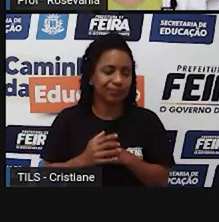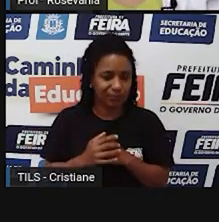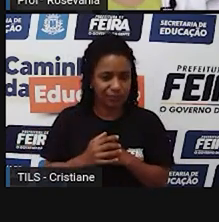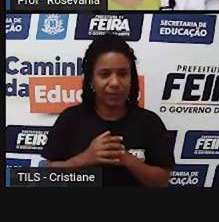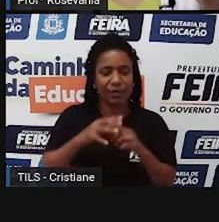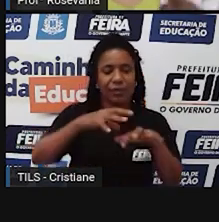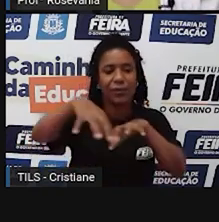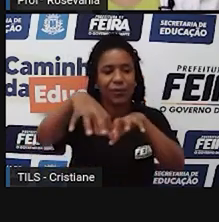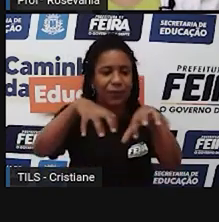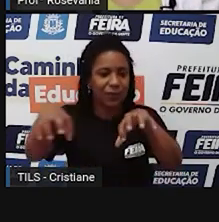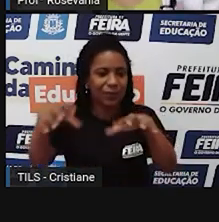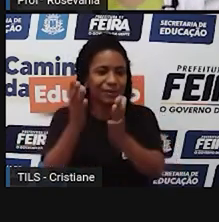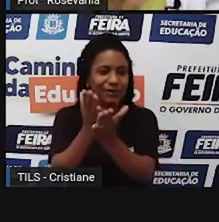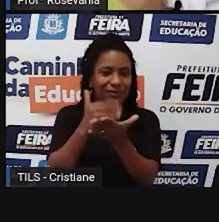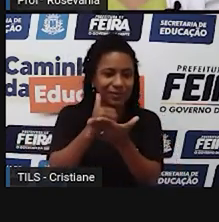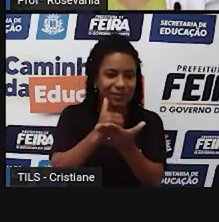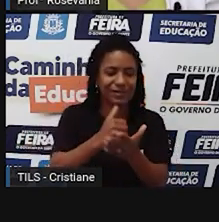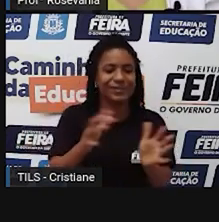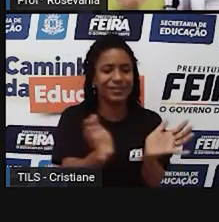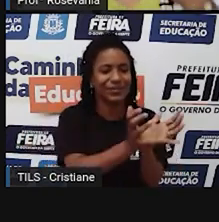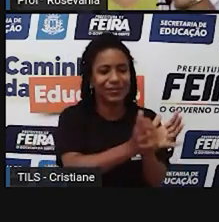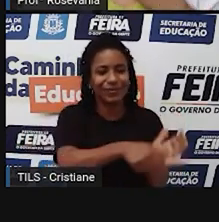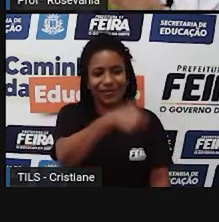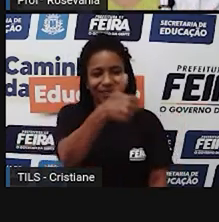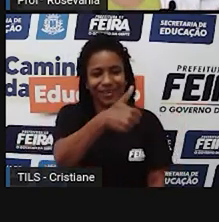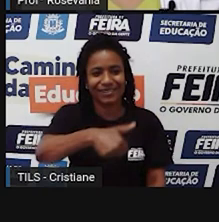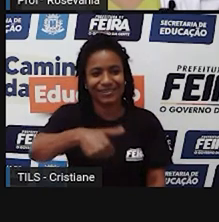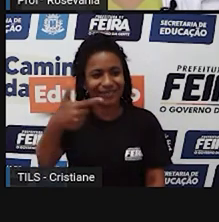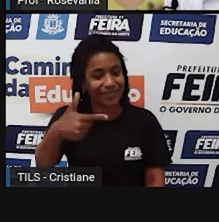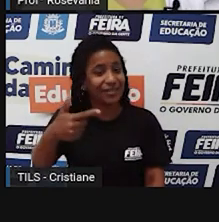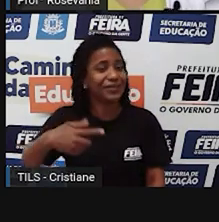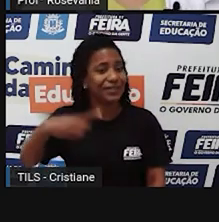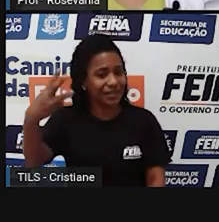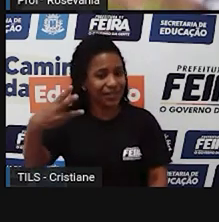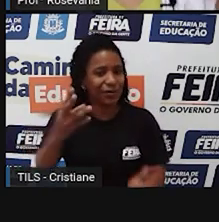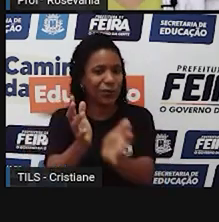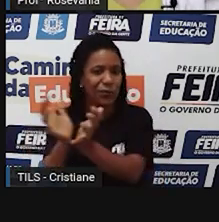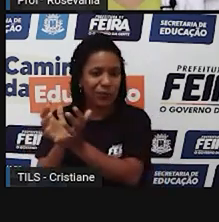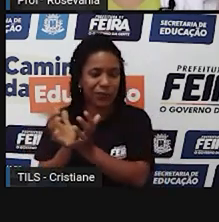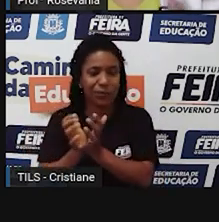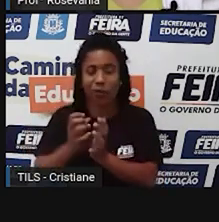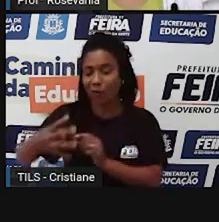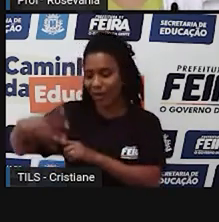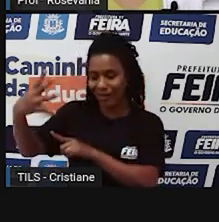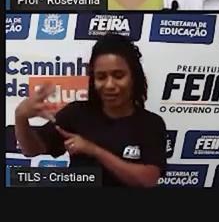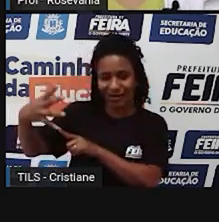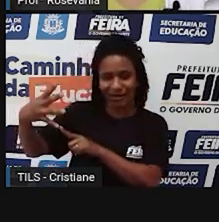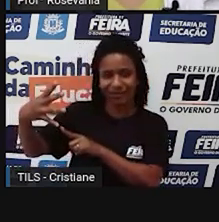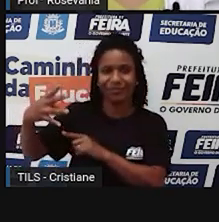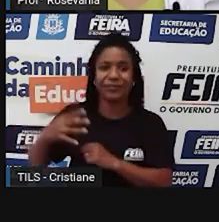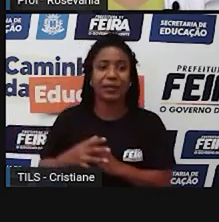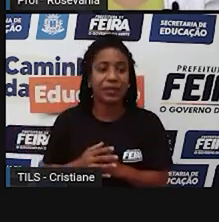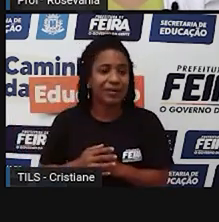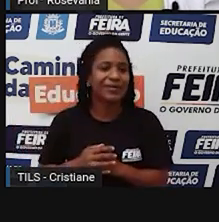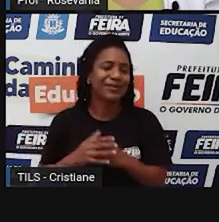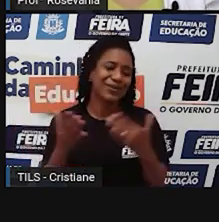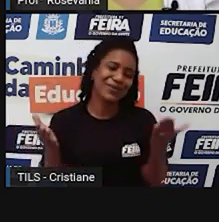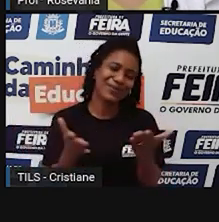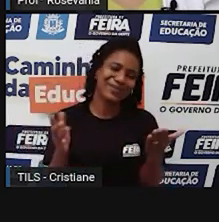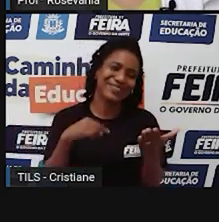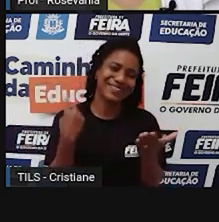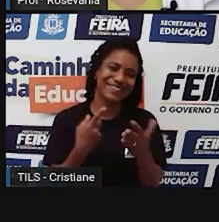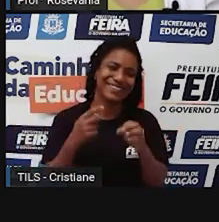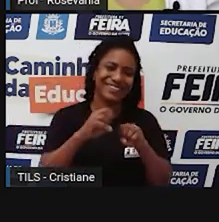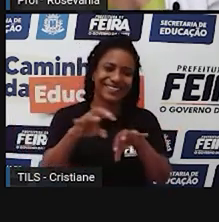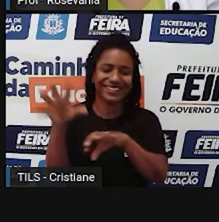divididos em alguns setores, como o setor primário, o setor secundário, o setor terciário e o setor quaternário. Bom, essa foi a nossa aula de hoje.